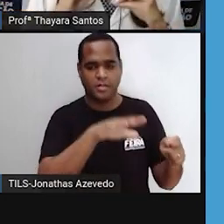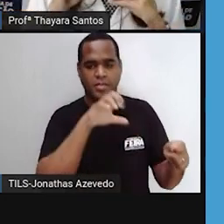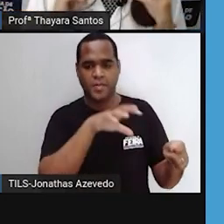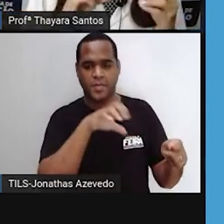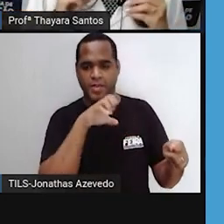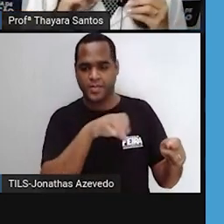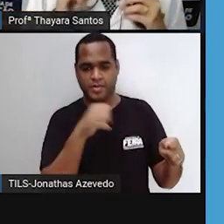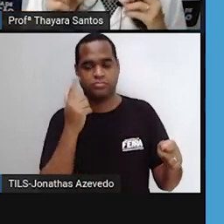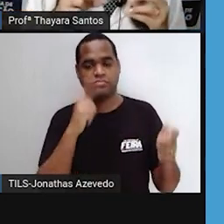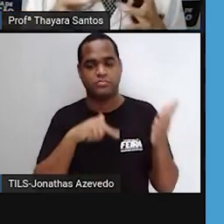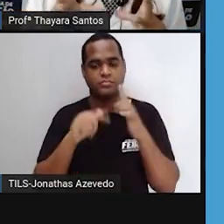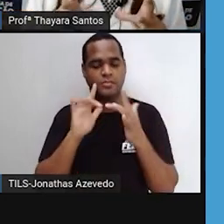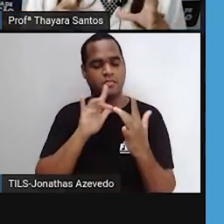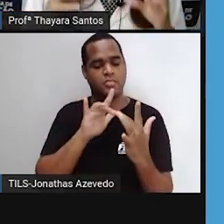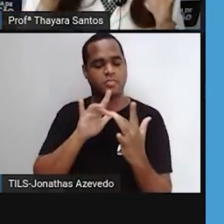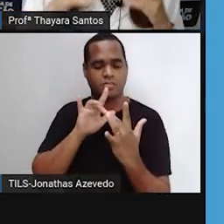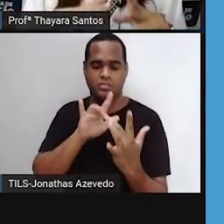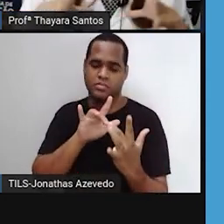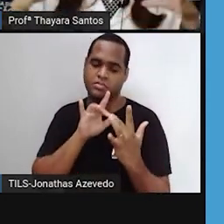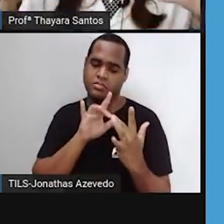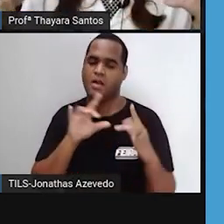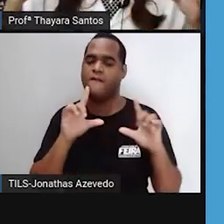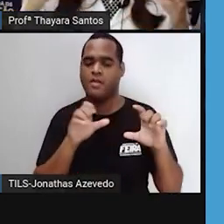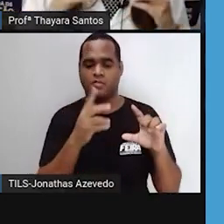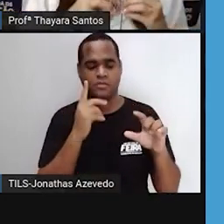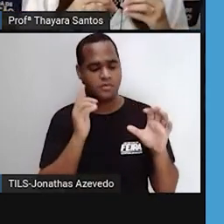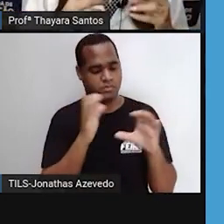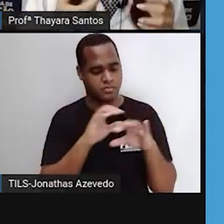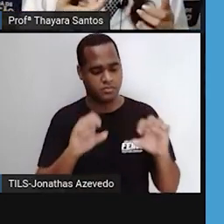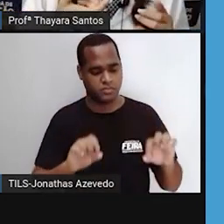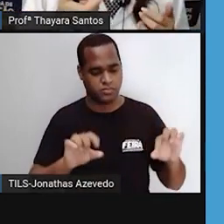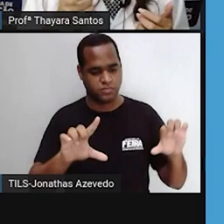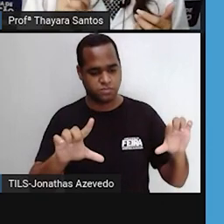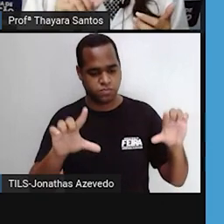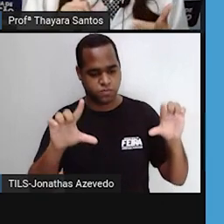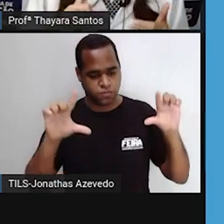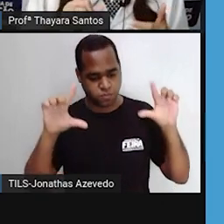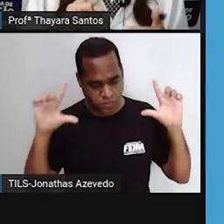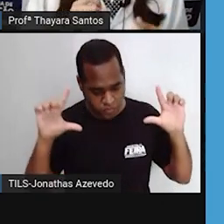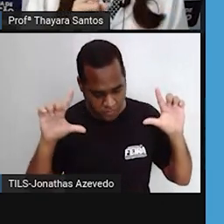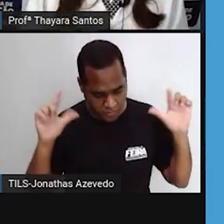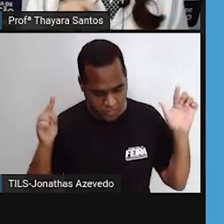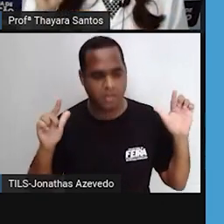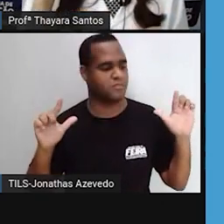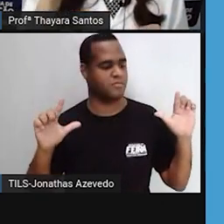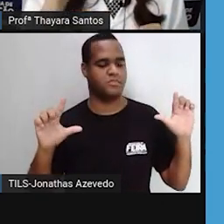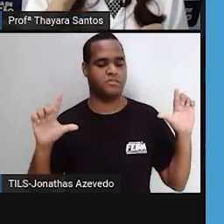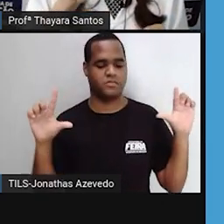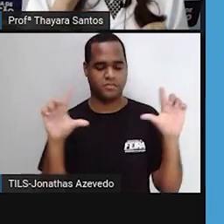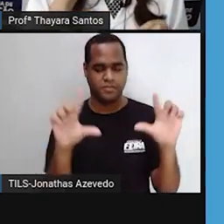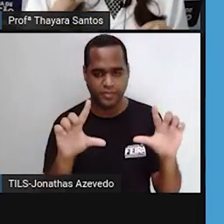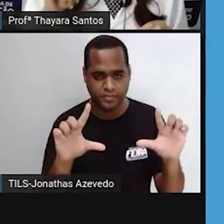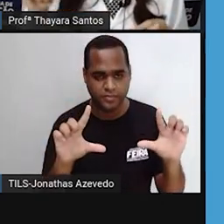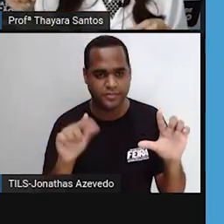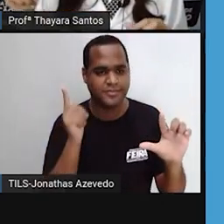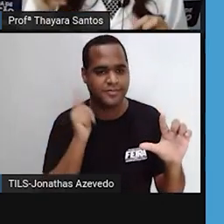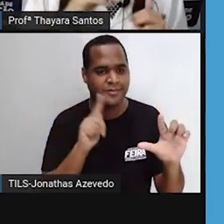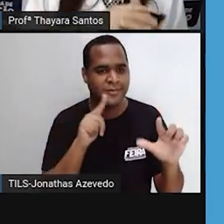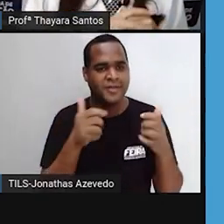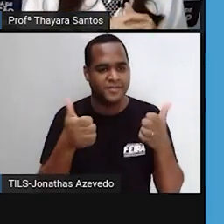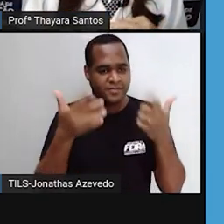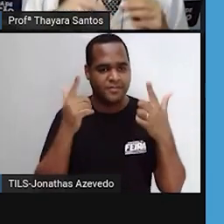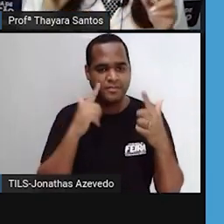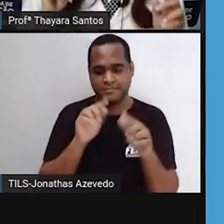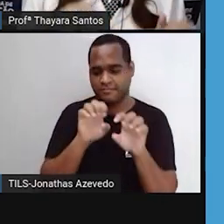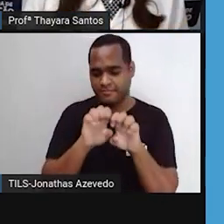Você consegue interagir com a imagem. Você consegue aumentar, você consegue diminuir. Dá para rotacionar ela. Dá para clicar em cada uma